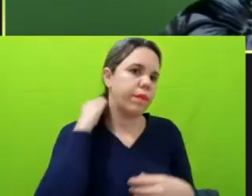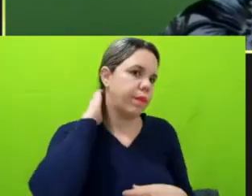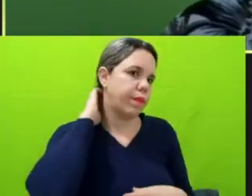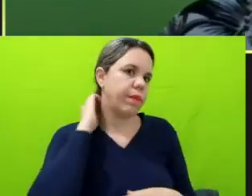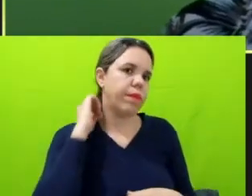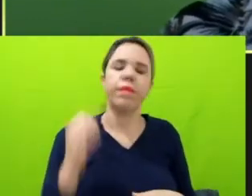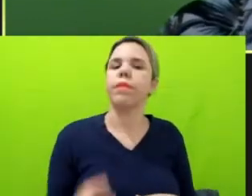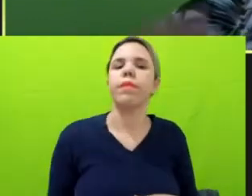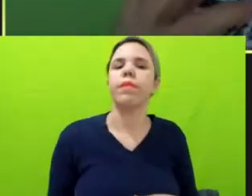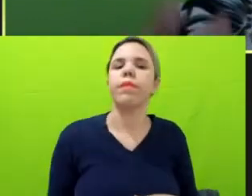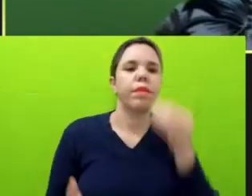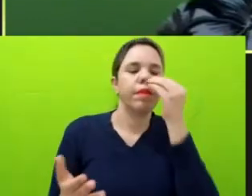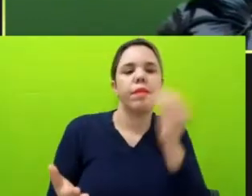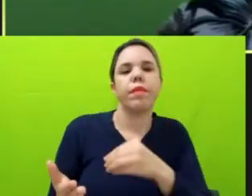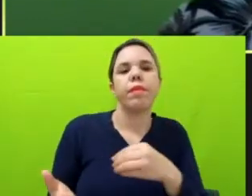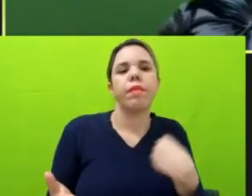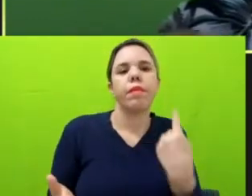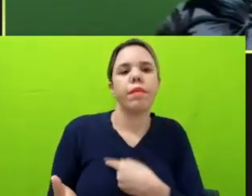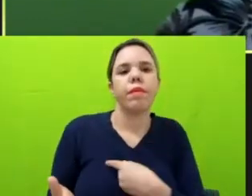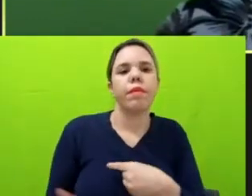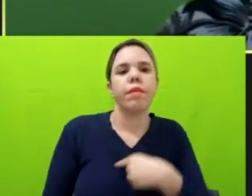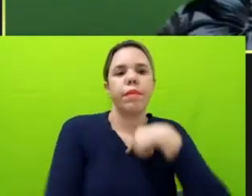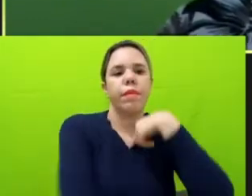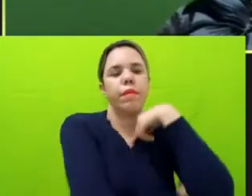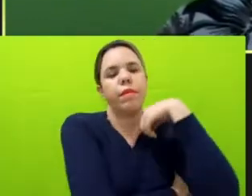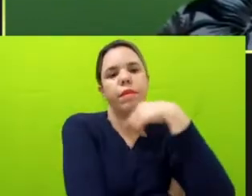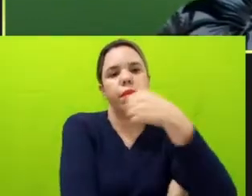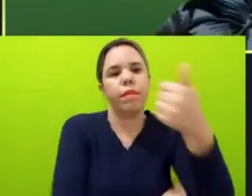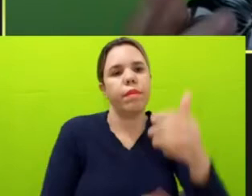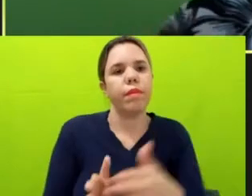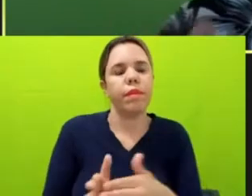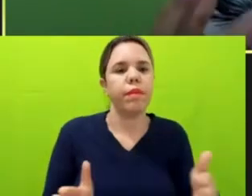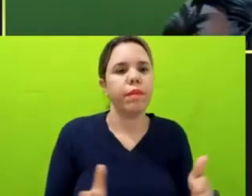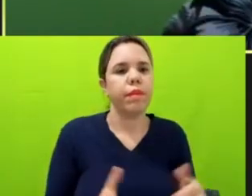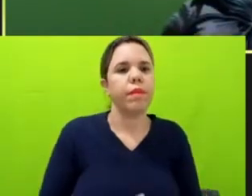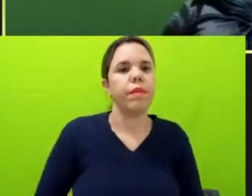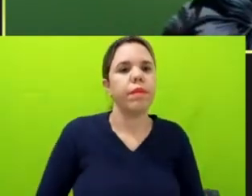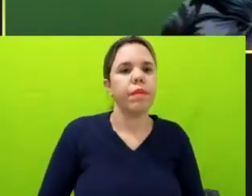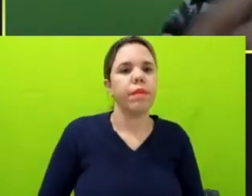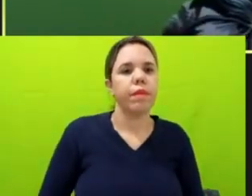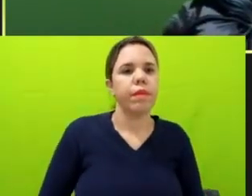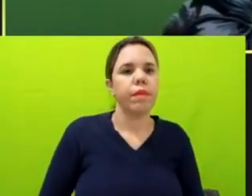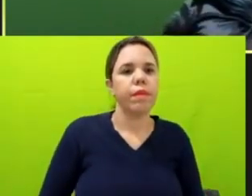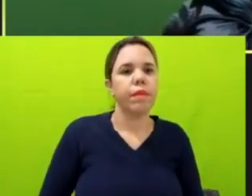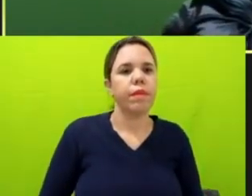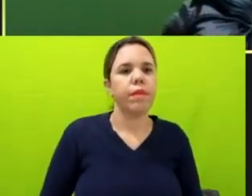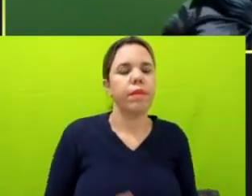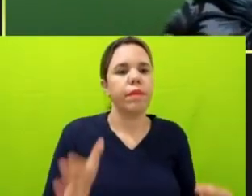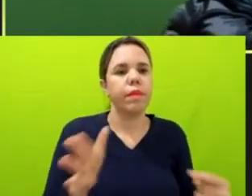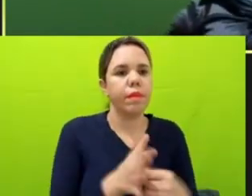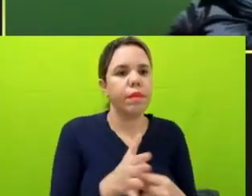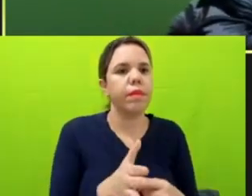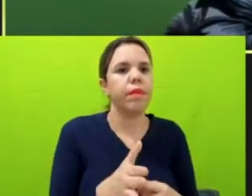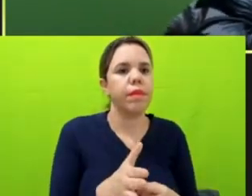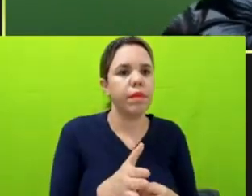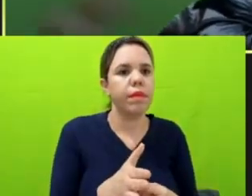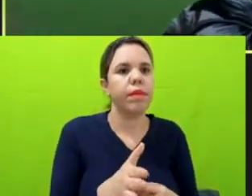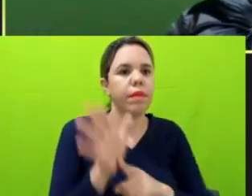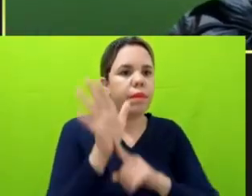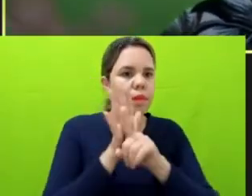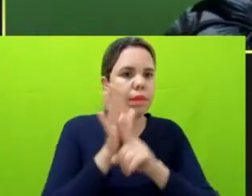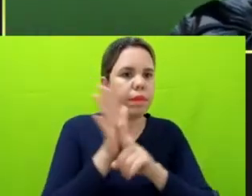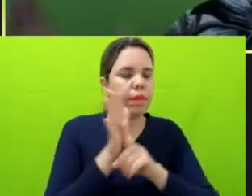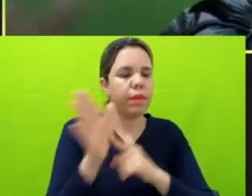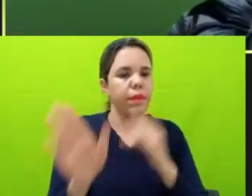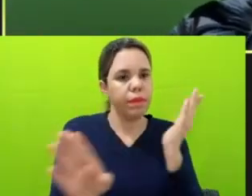gente estar em primeiro lugar. Então, quando eles trazem para a gente uma denúncia, a gente vai investigar primeiro a denúncia deles ou eles. E depois